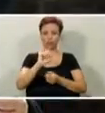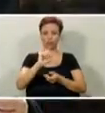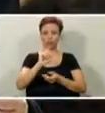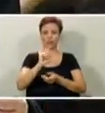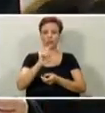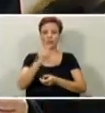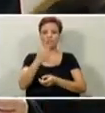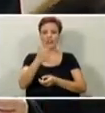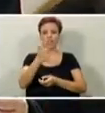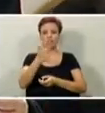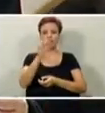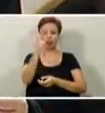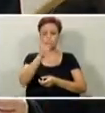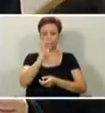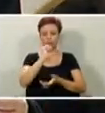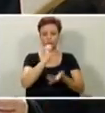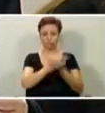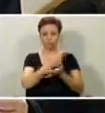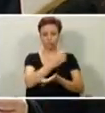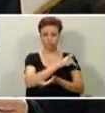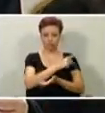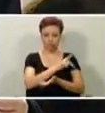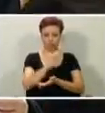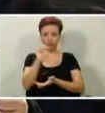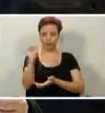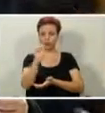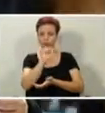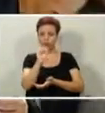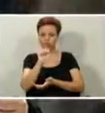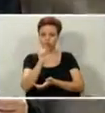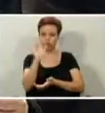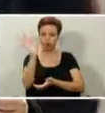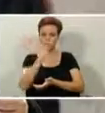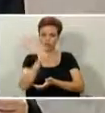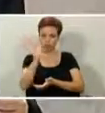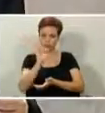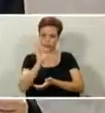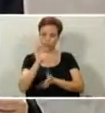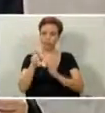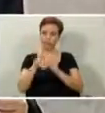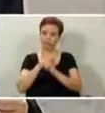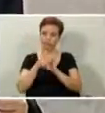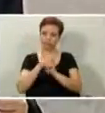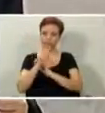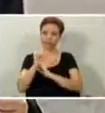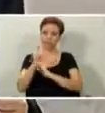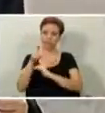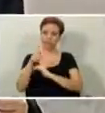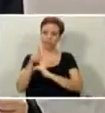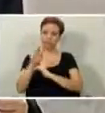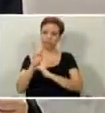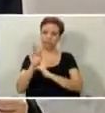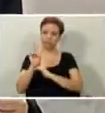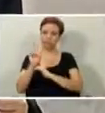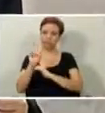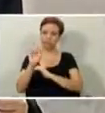88% é coberto pelas próprias verbas da SP Turismo. Então, assim,